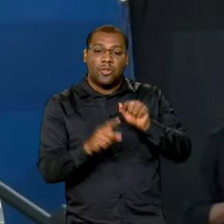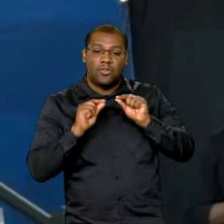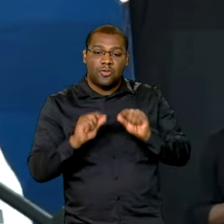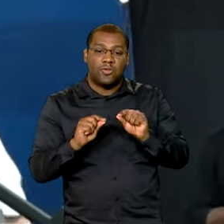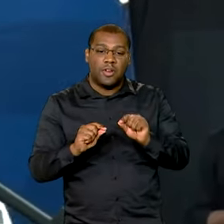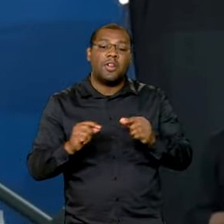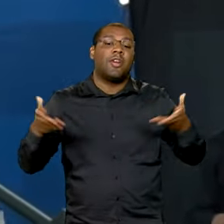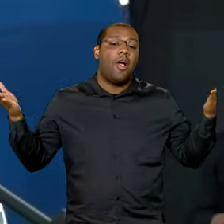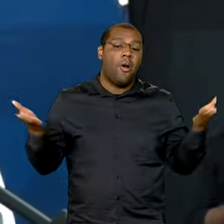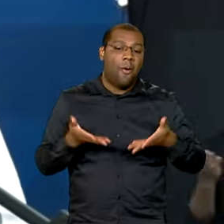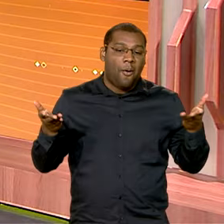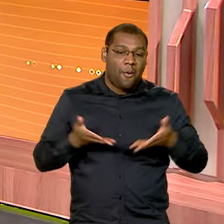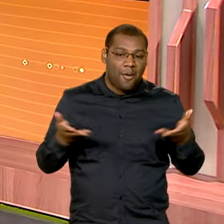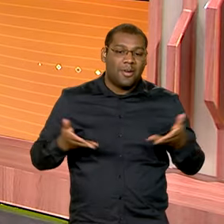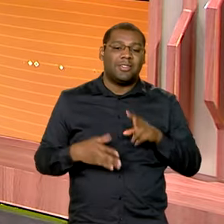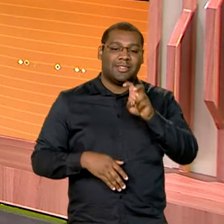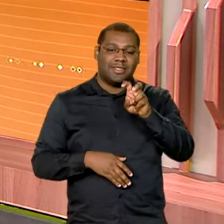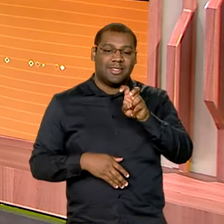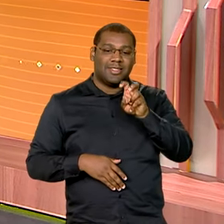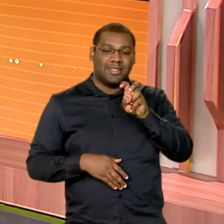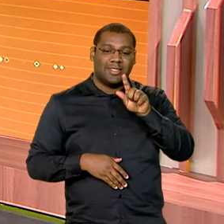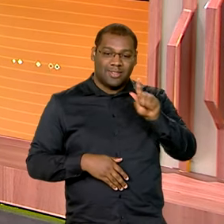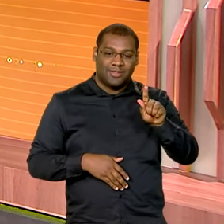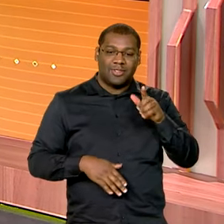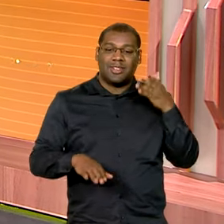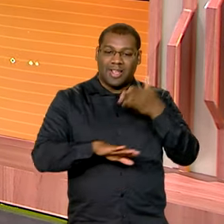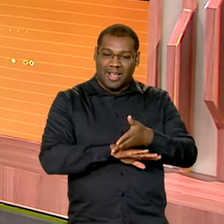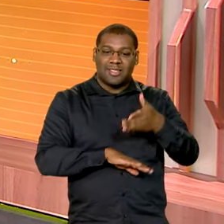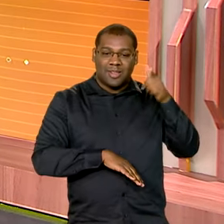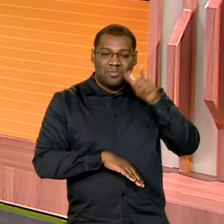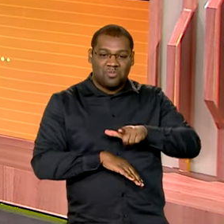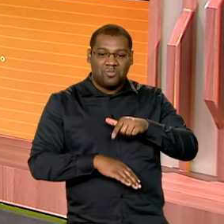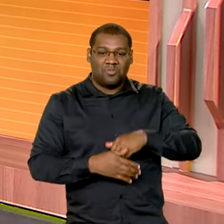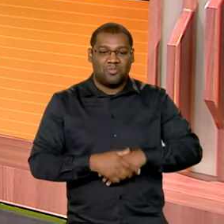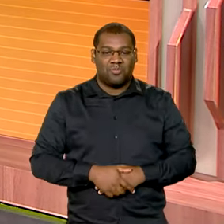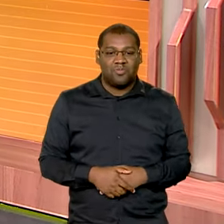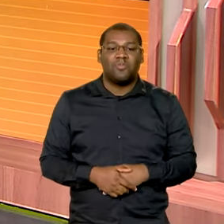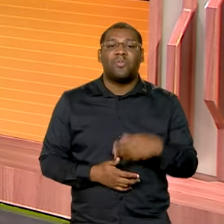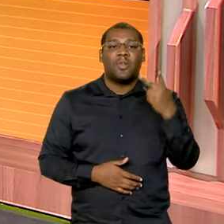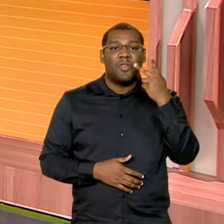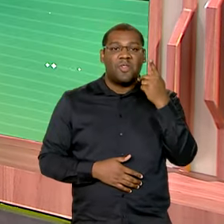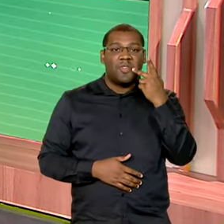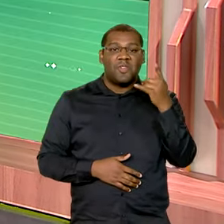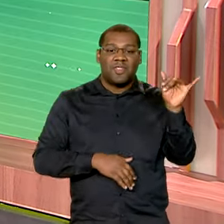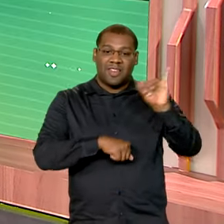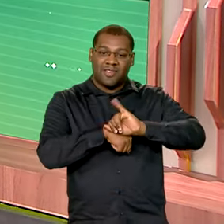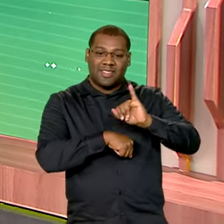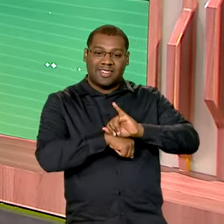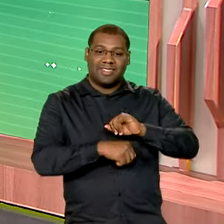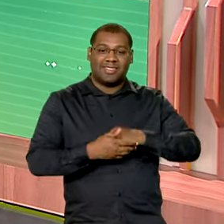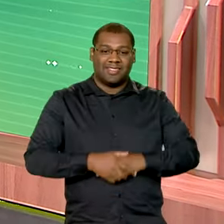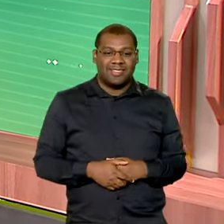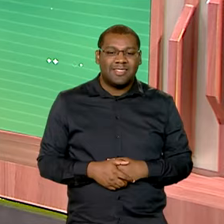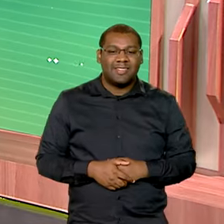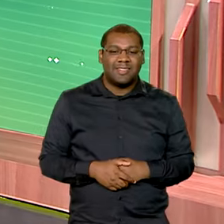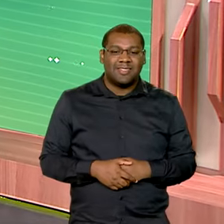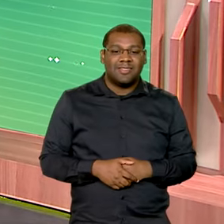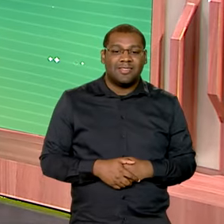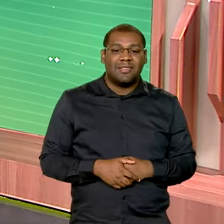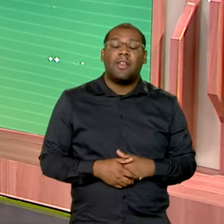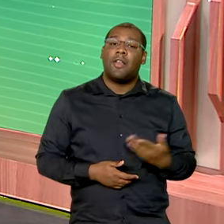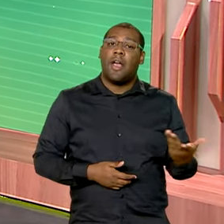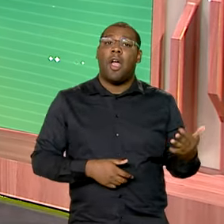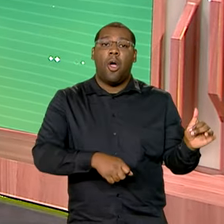hoje chegar ao dia de hoje. Pois é, e como estamos falando de Fortaleza, vamos aproveitar para saber como estão as